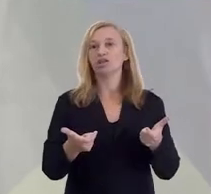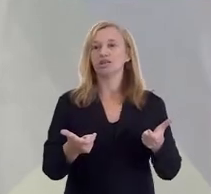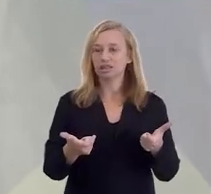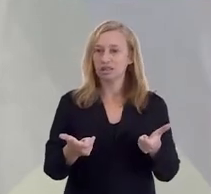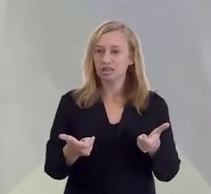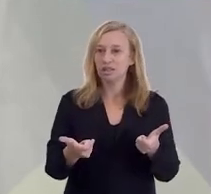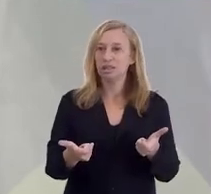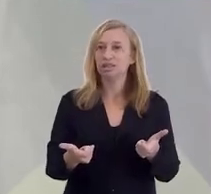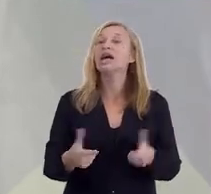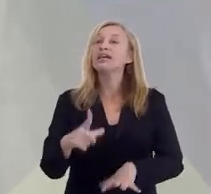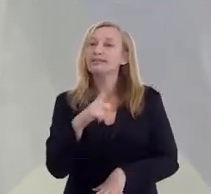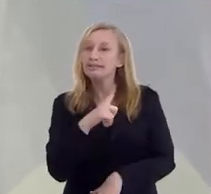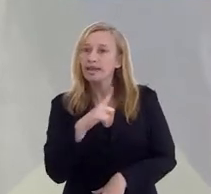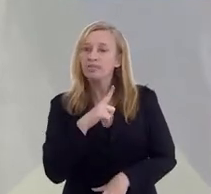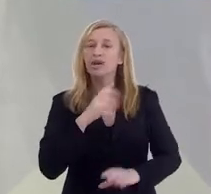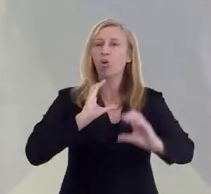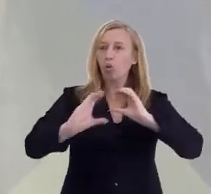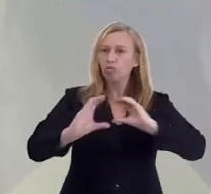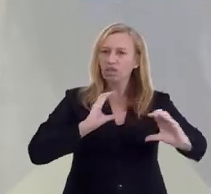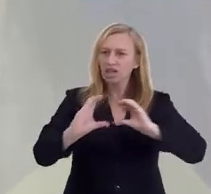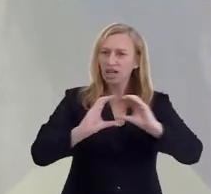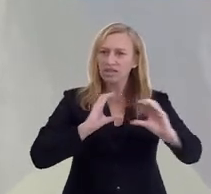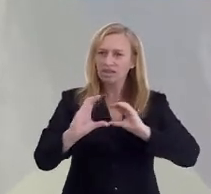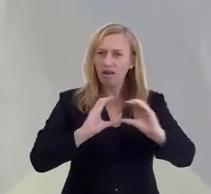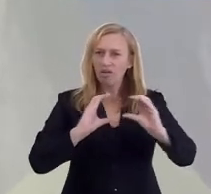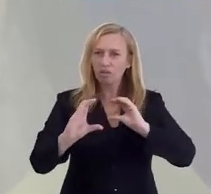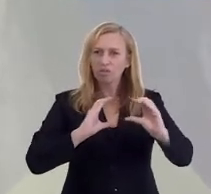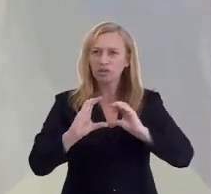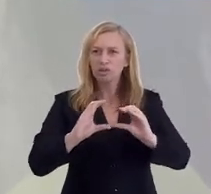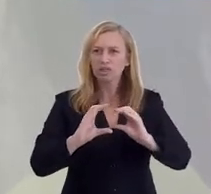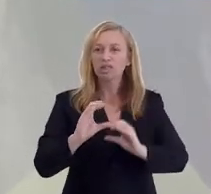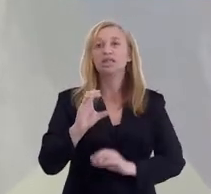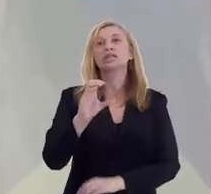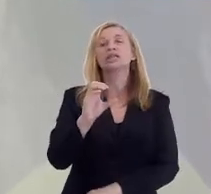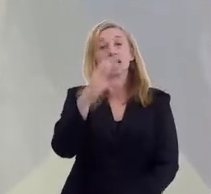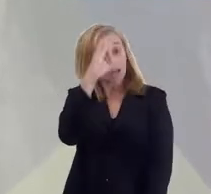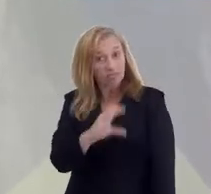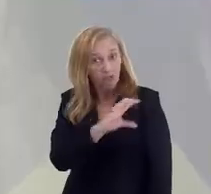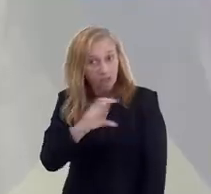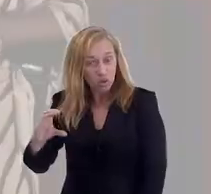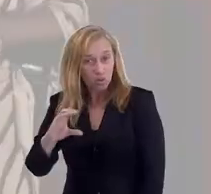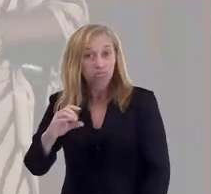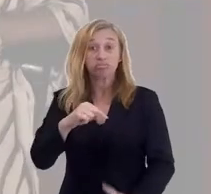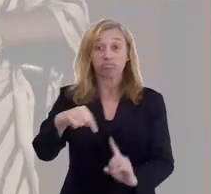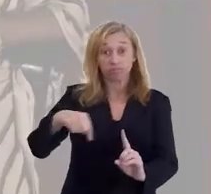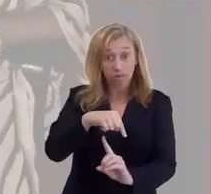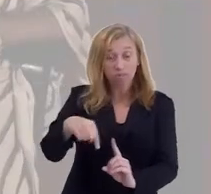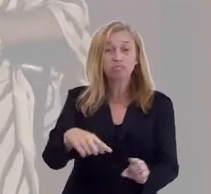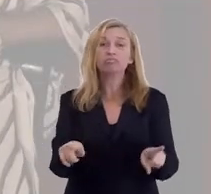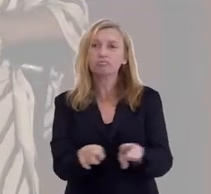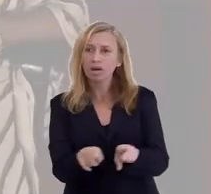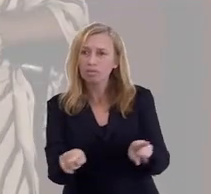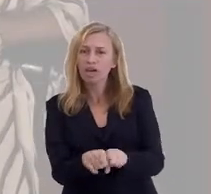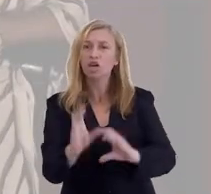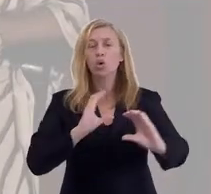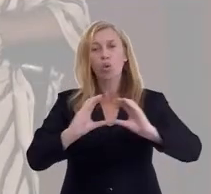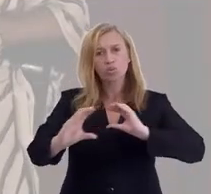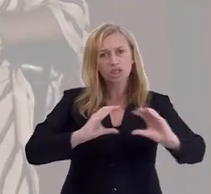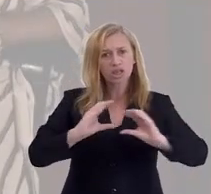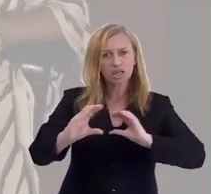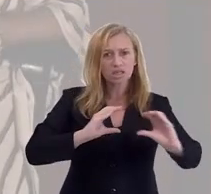a gente tem aí uma gama, um leque imenso. Temos comunicações de santos católicos,